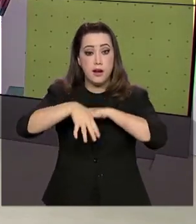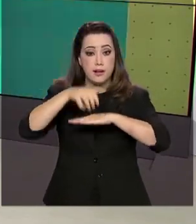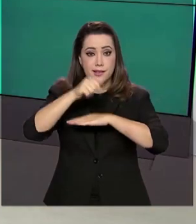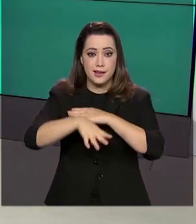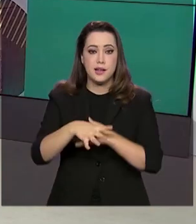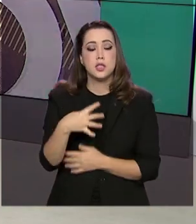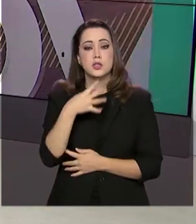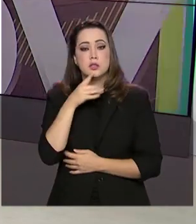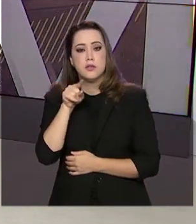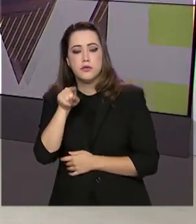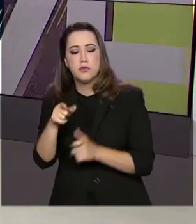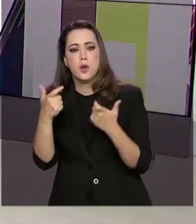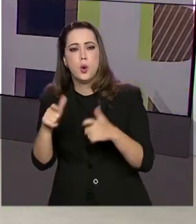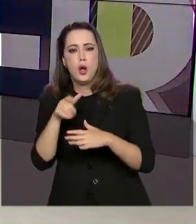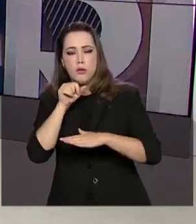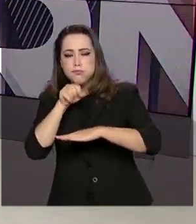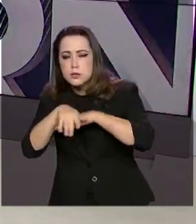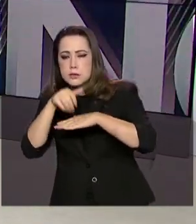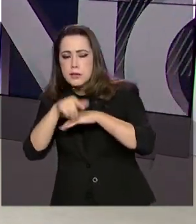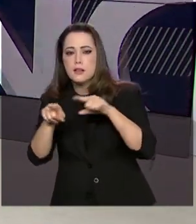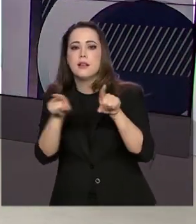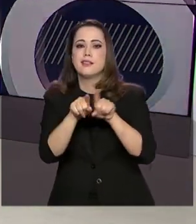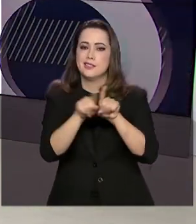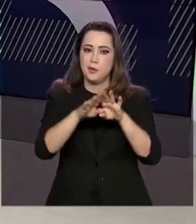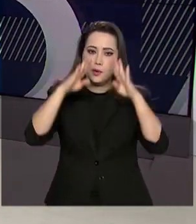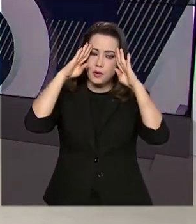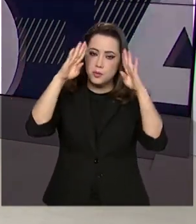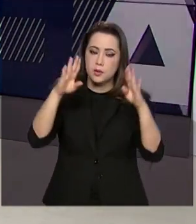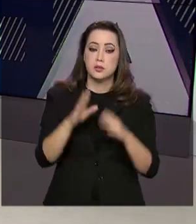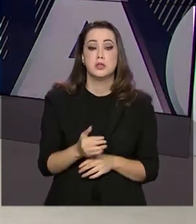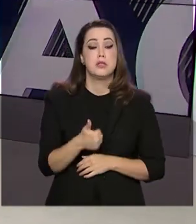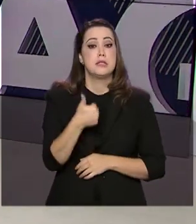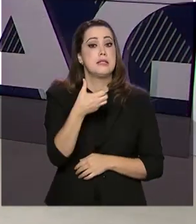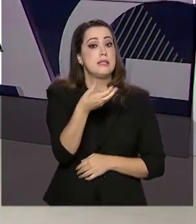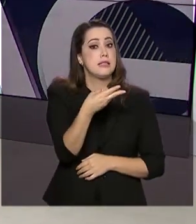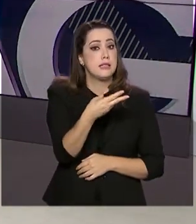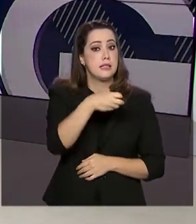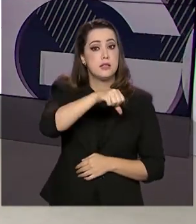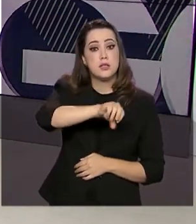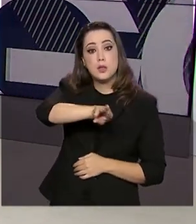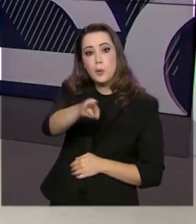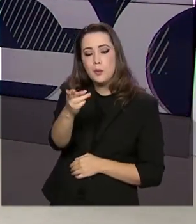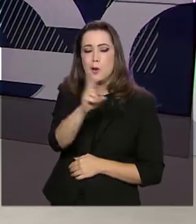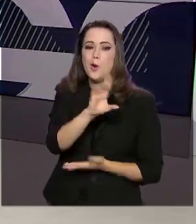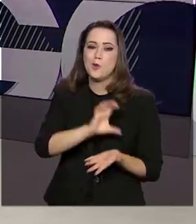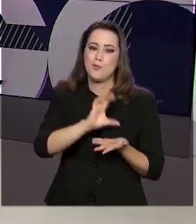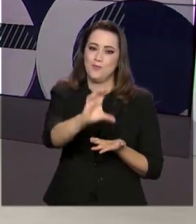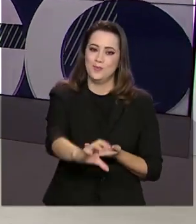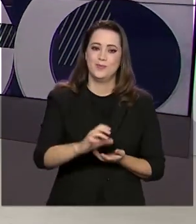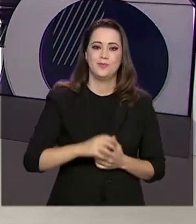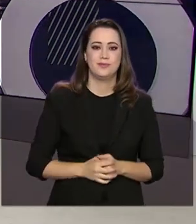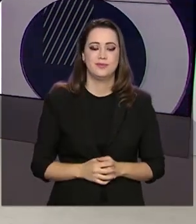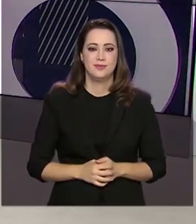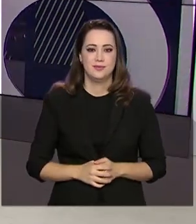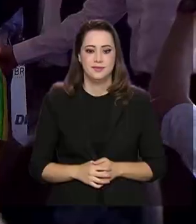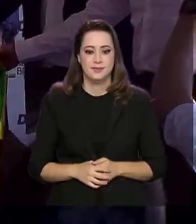Aeroporto Internacional de Foz. Os investimentos são de mais de 139 milhões de reais.